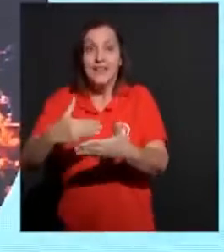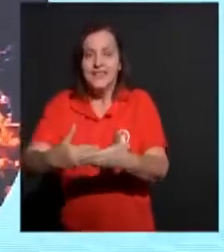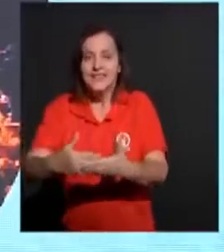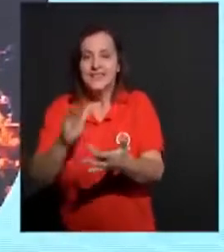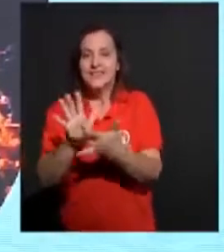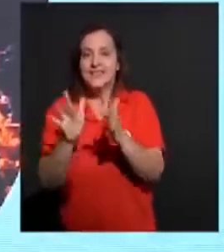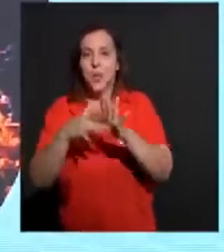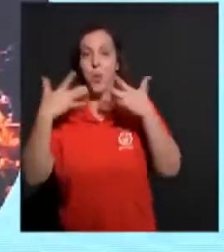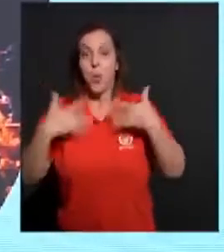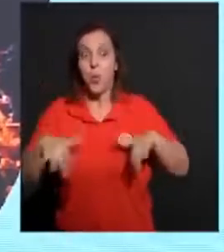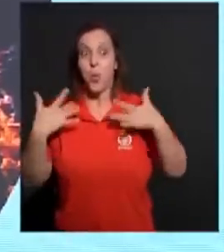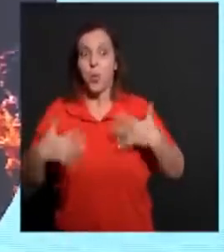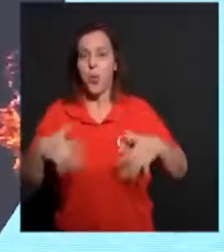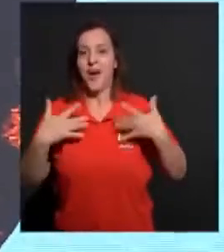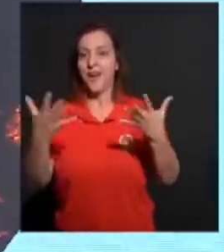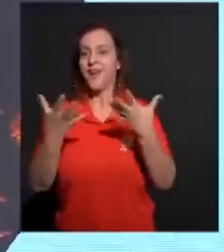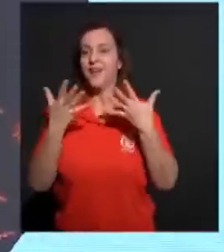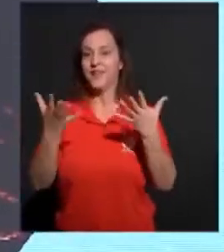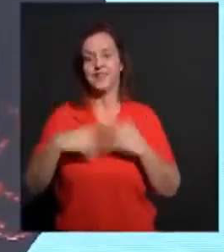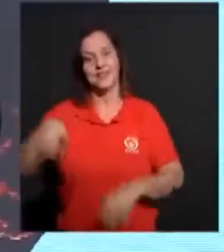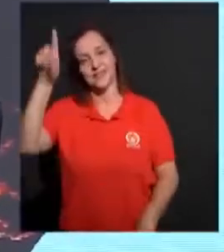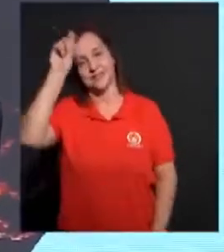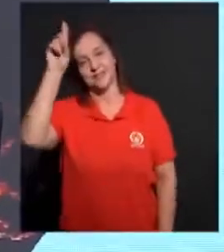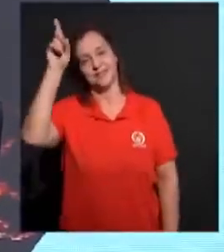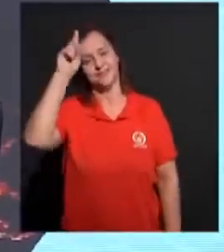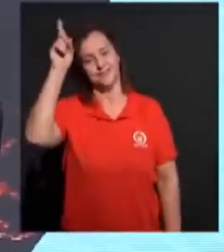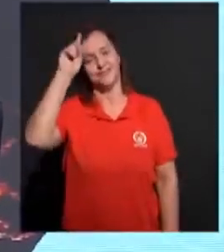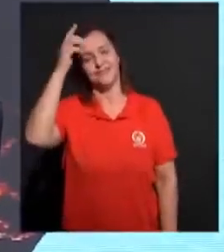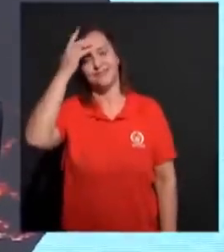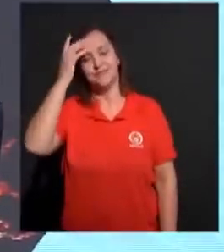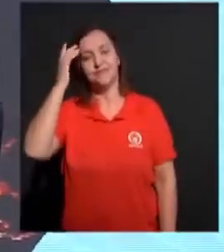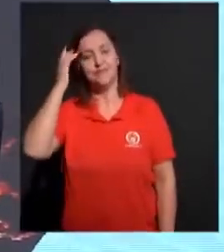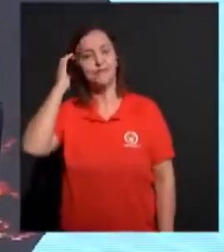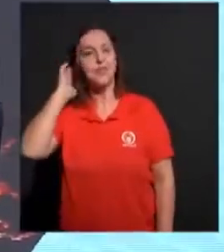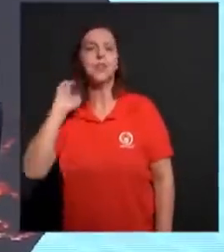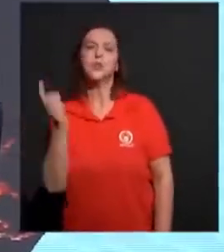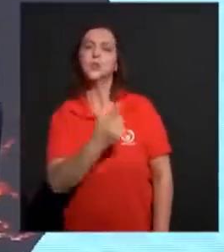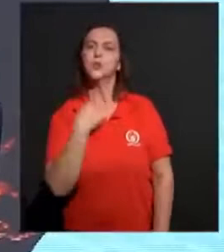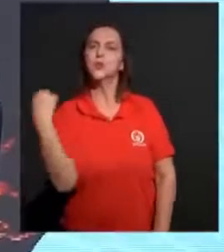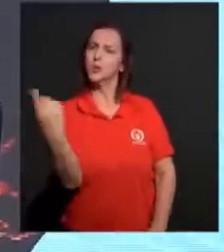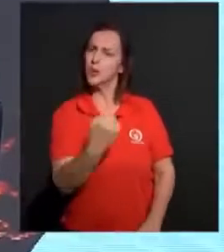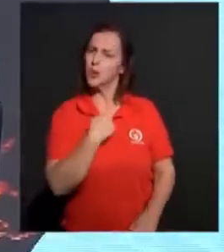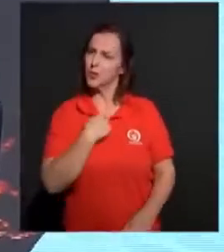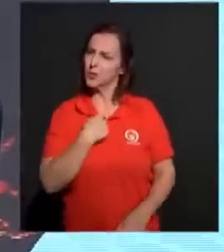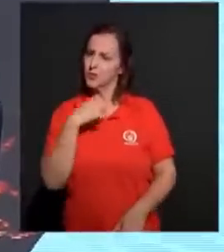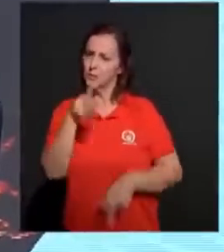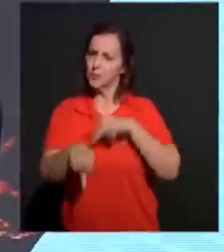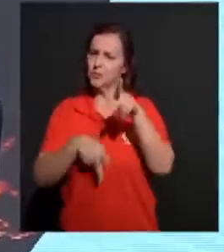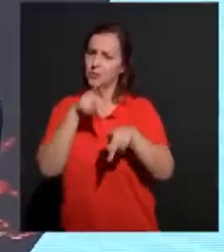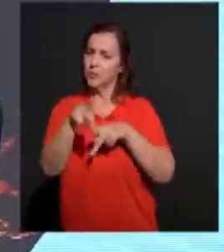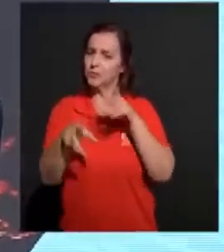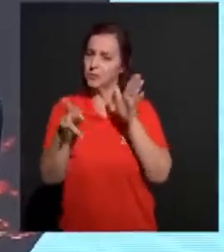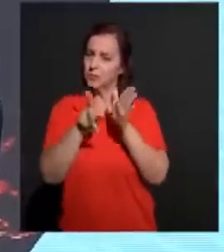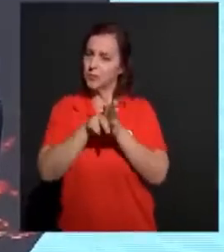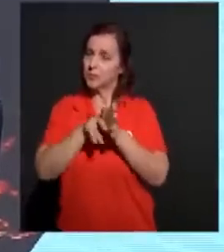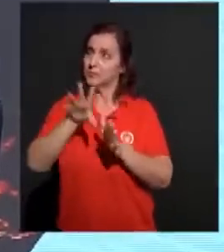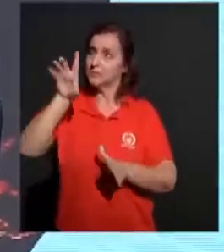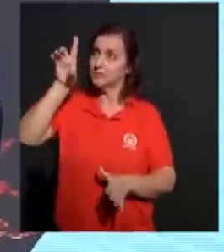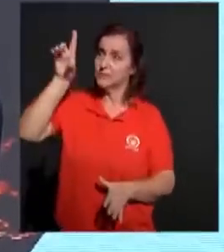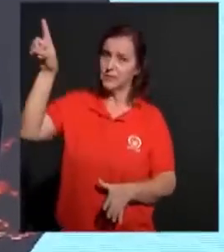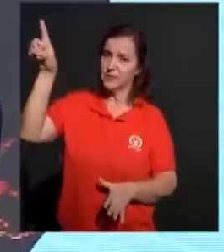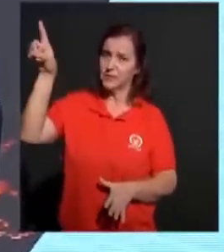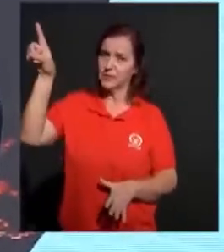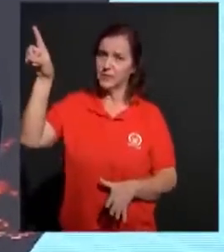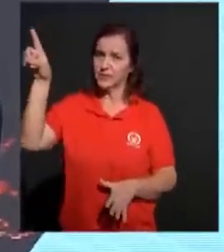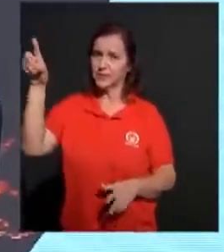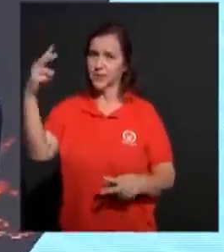a vinda dele. A cada dia mais. Será que nós como povo de Deus. Ao sermos